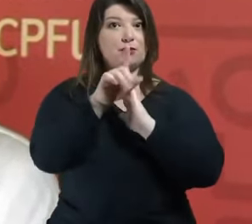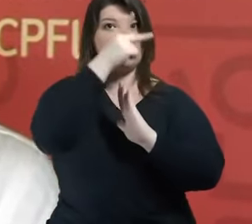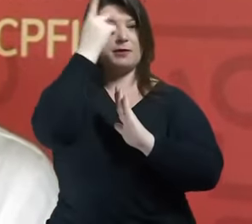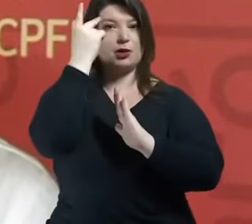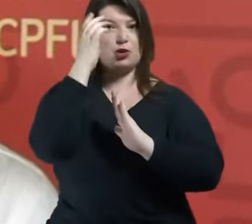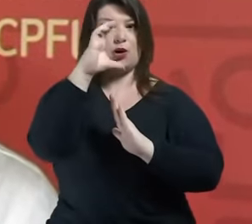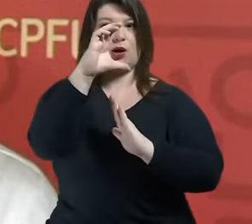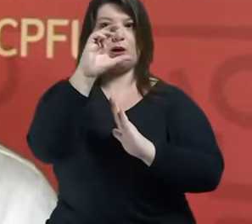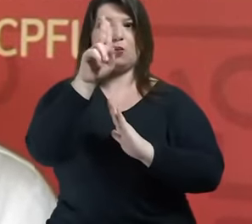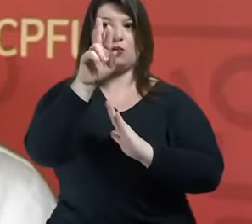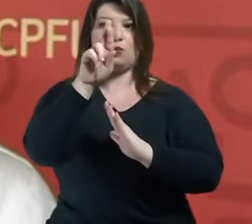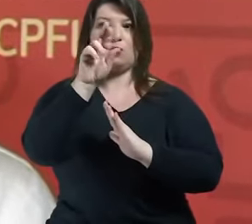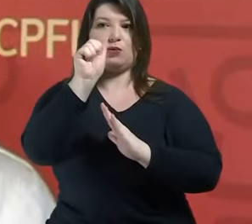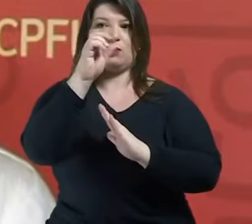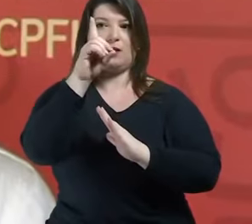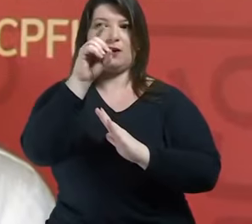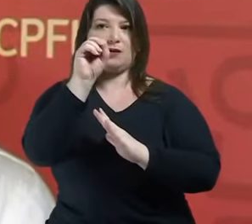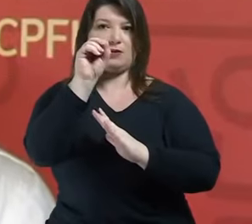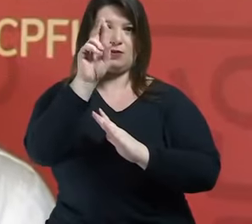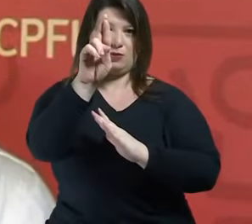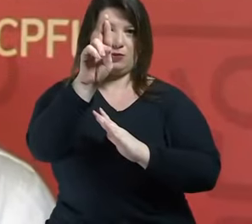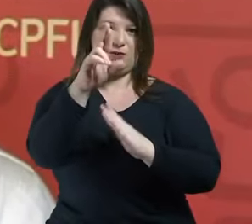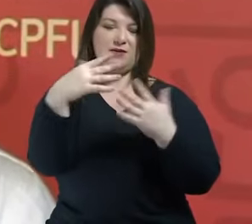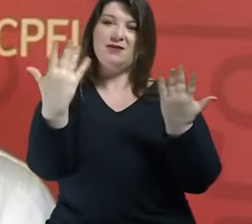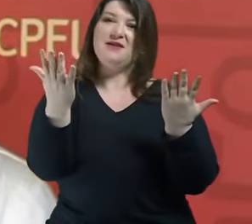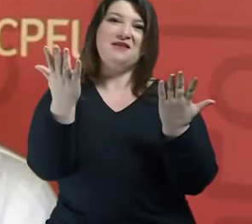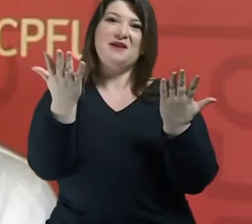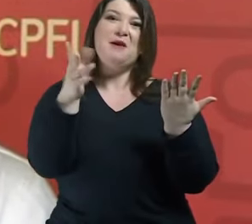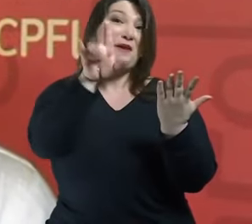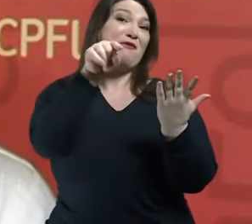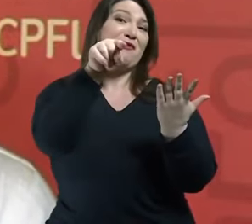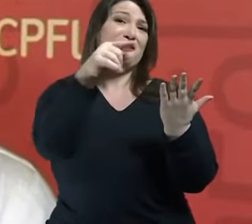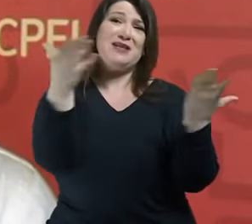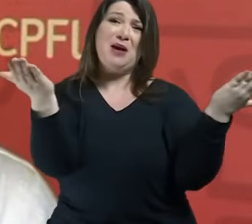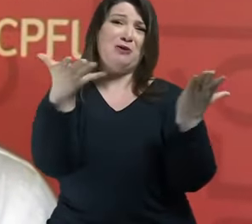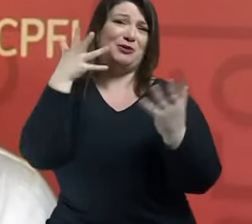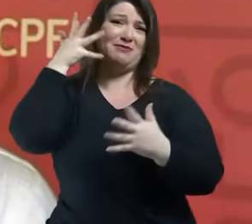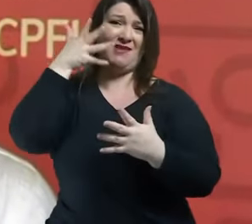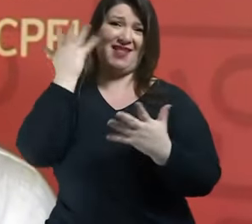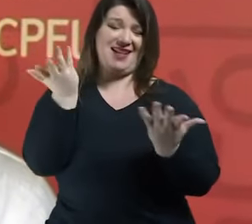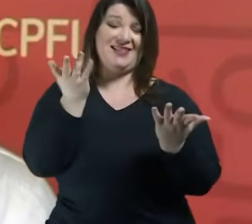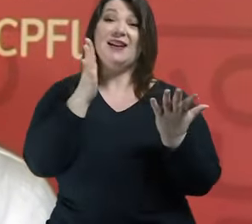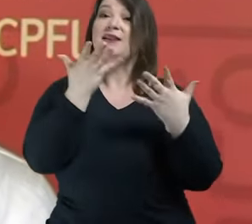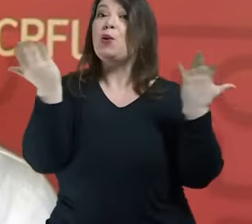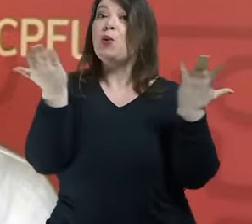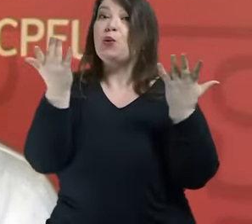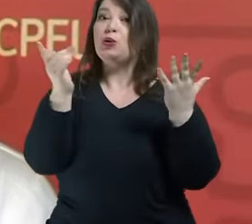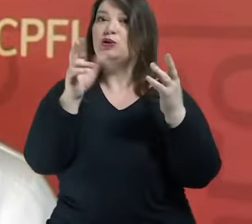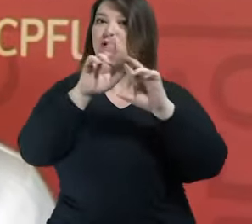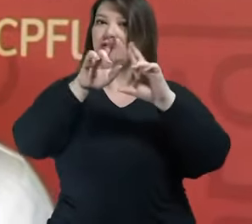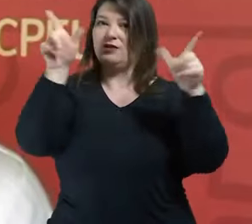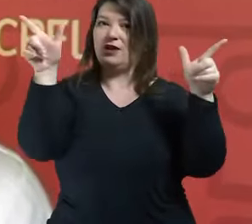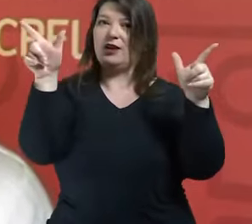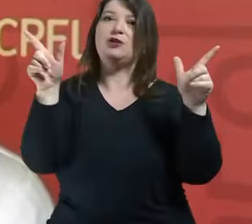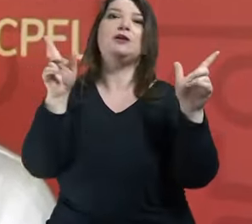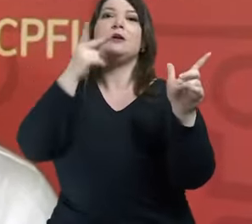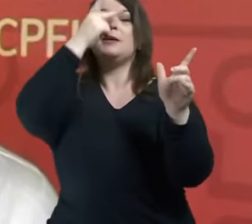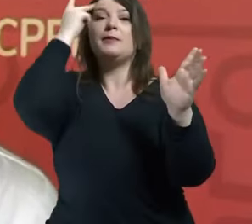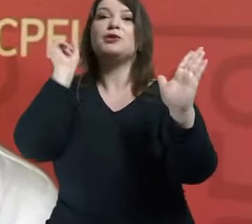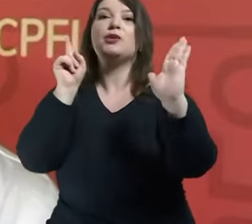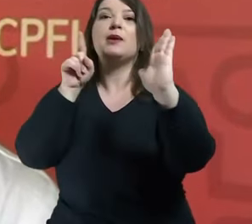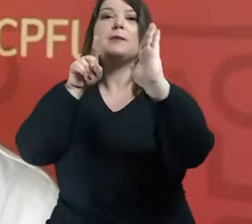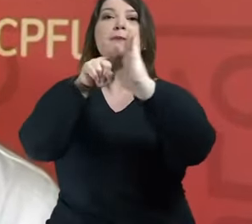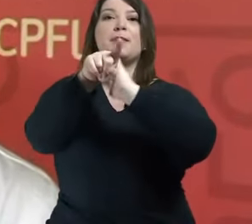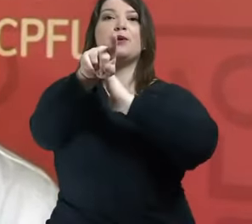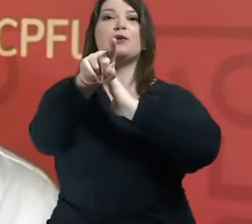vai mudar um pouco o roteiro e quem vai fazer a pergunta é um é um internauta uma pessoa que nos